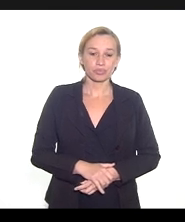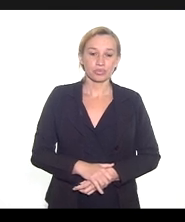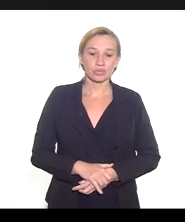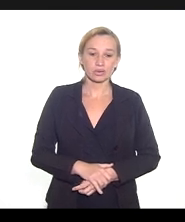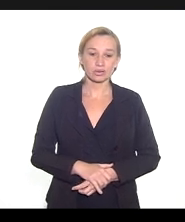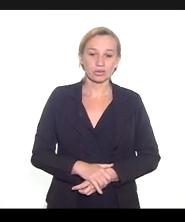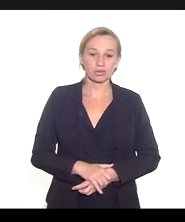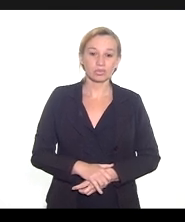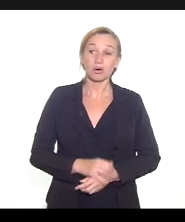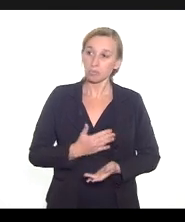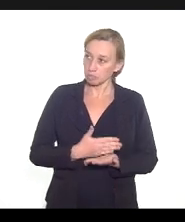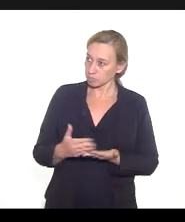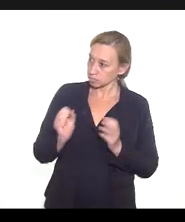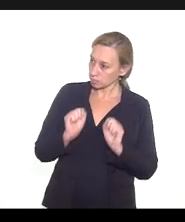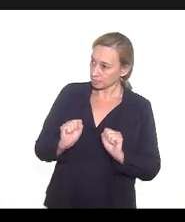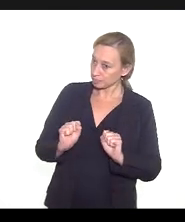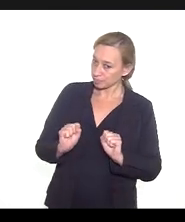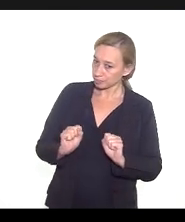Posso começar?